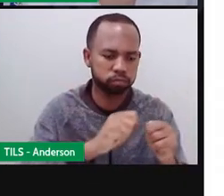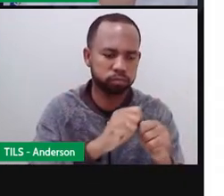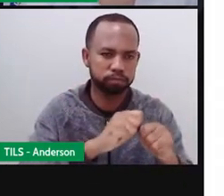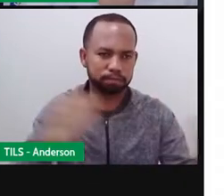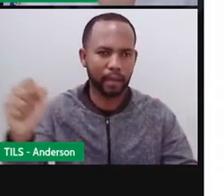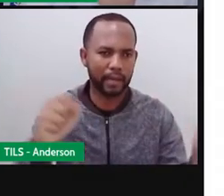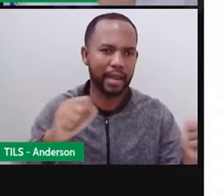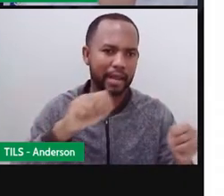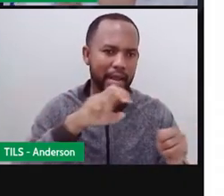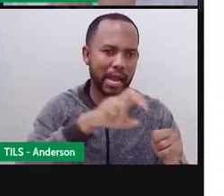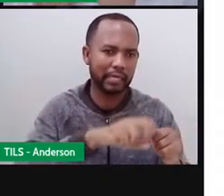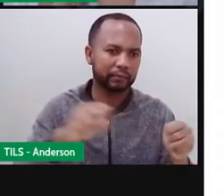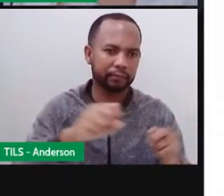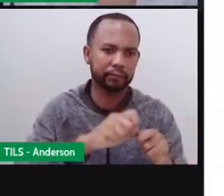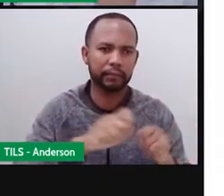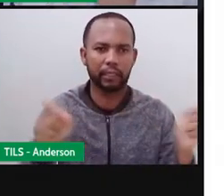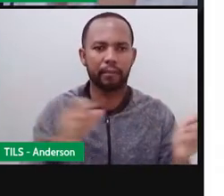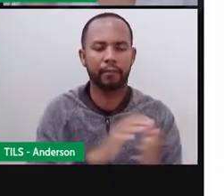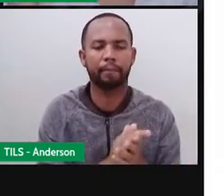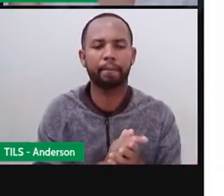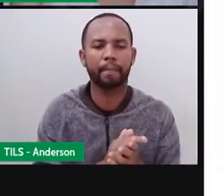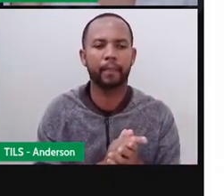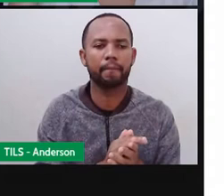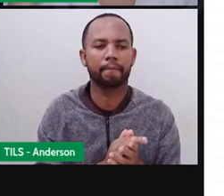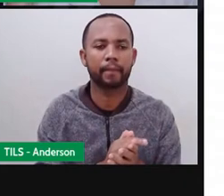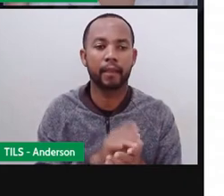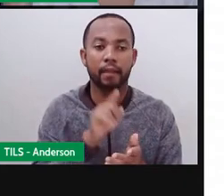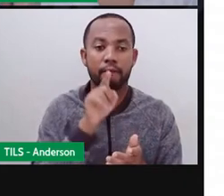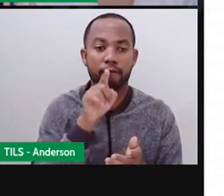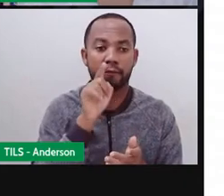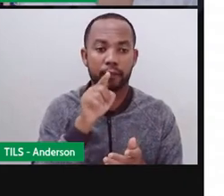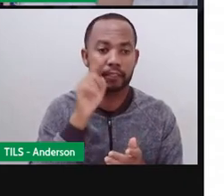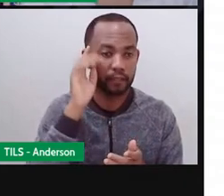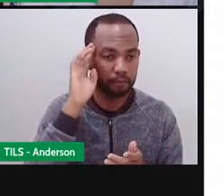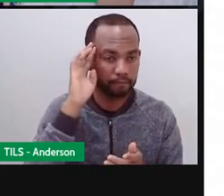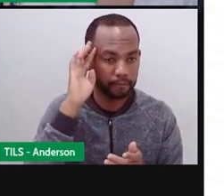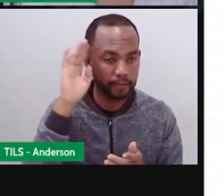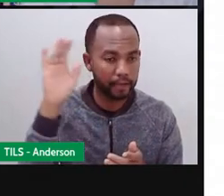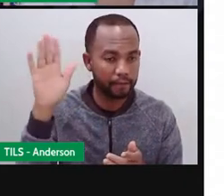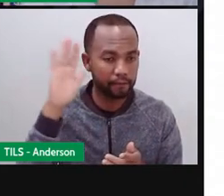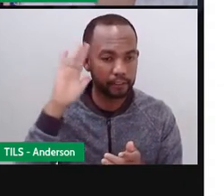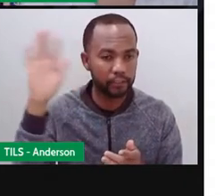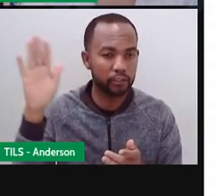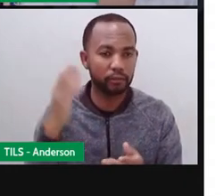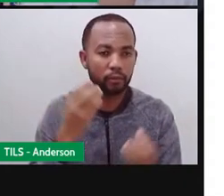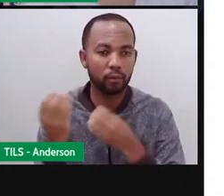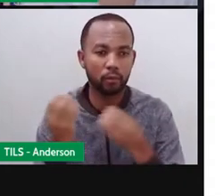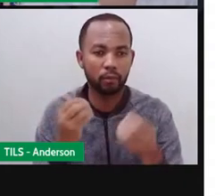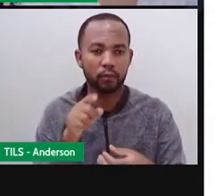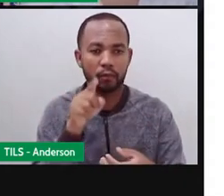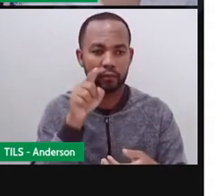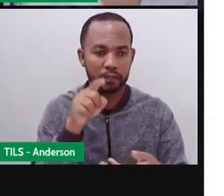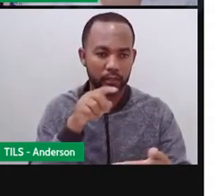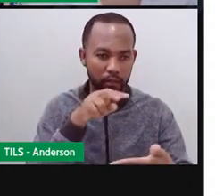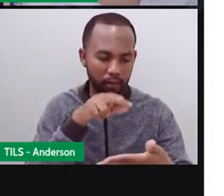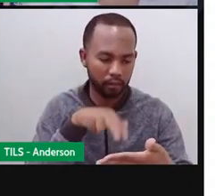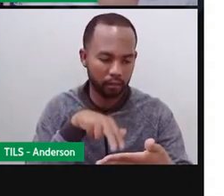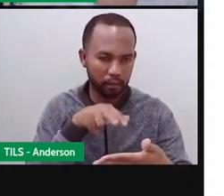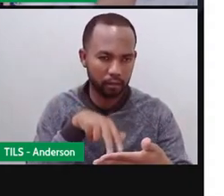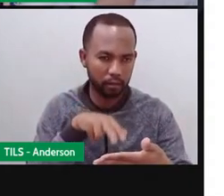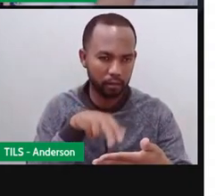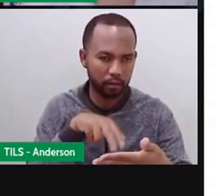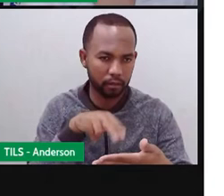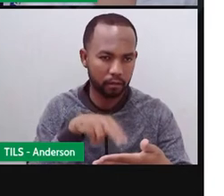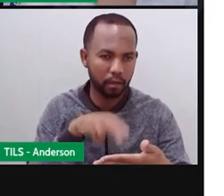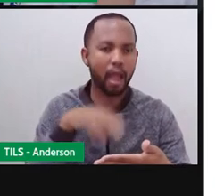essa reflexão faz com que a pessoa que esteja lendo pare e pense sobre aquela história, não é isso? Bom, e aí vem o quê? A